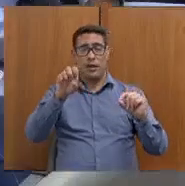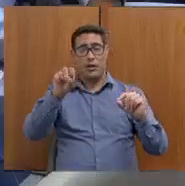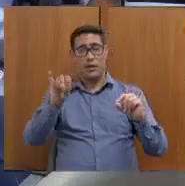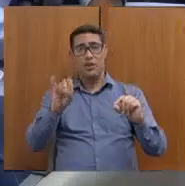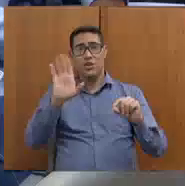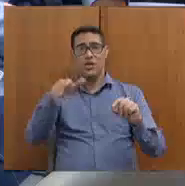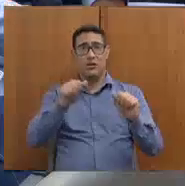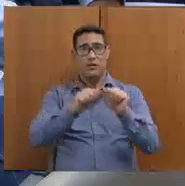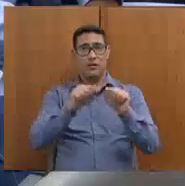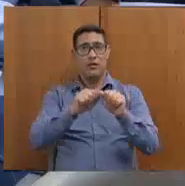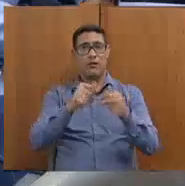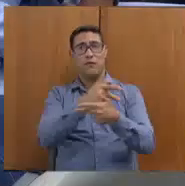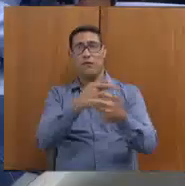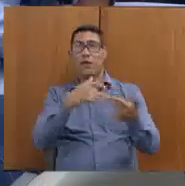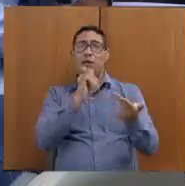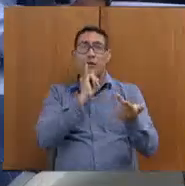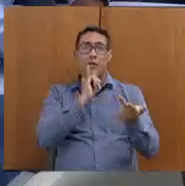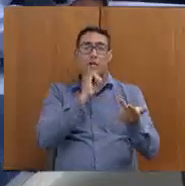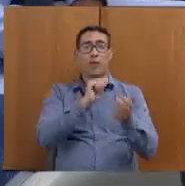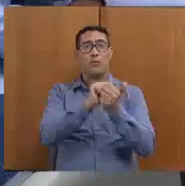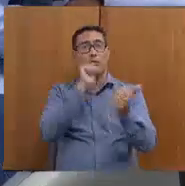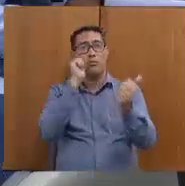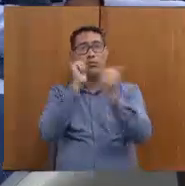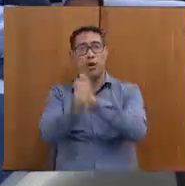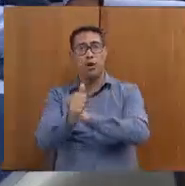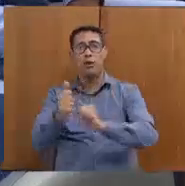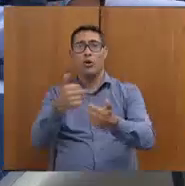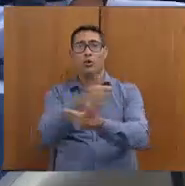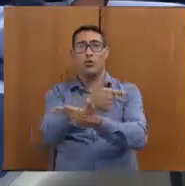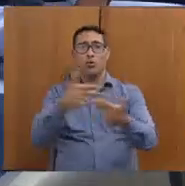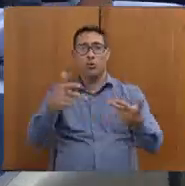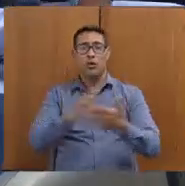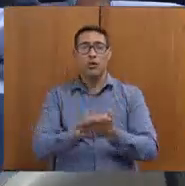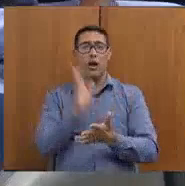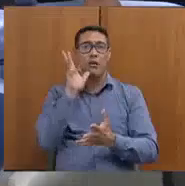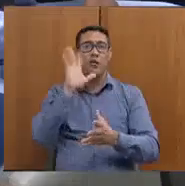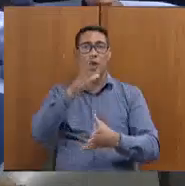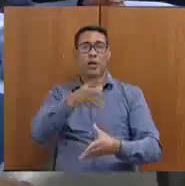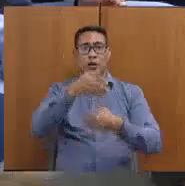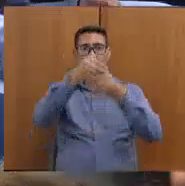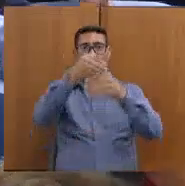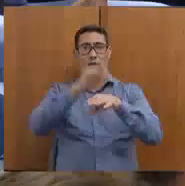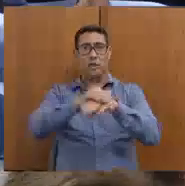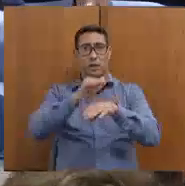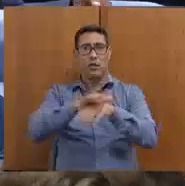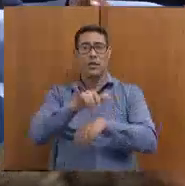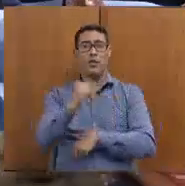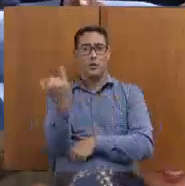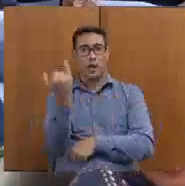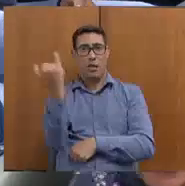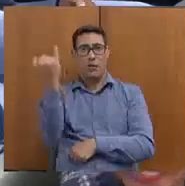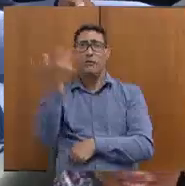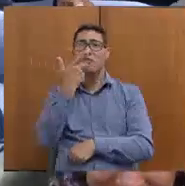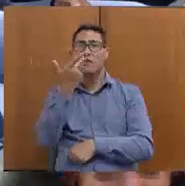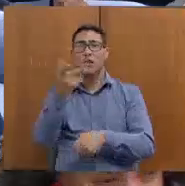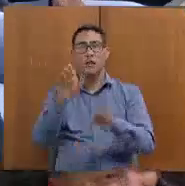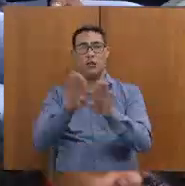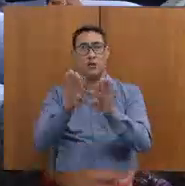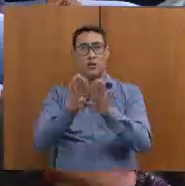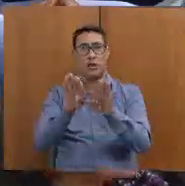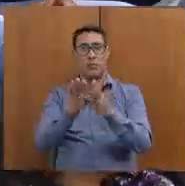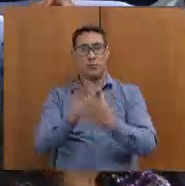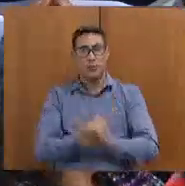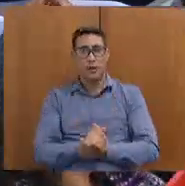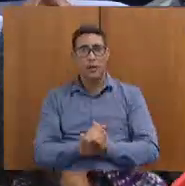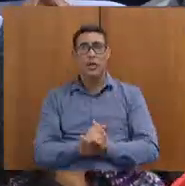seja nos jogos, nos times lá, aquelas coisas, eu acho que ia acrescentar uma coisinha ali que a gente pudesse embutir na mobilização, algo que